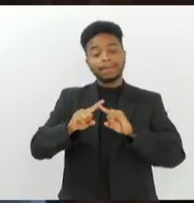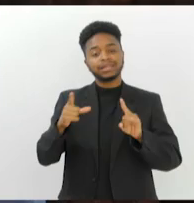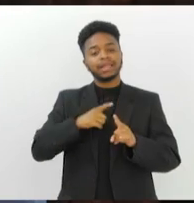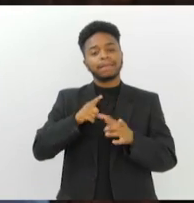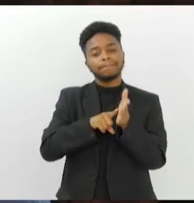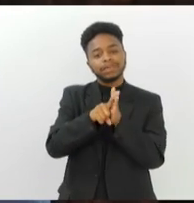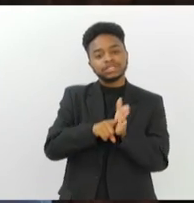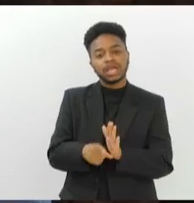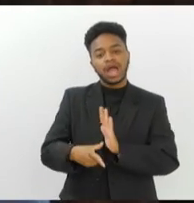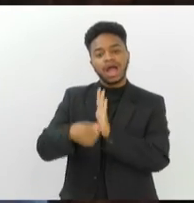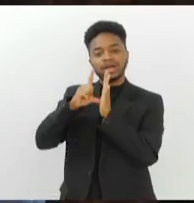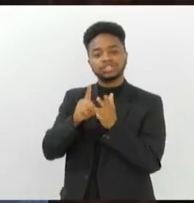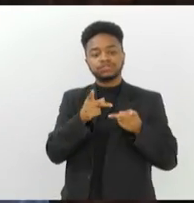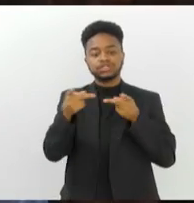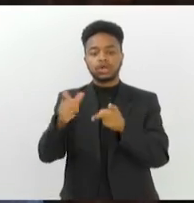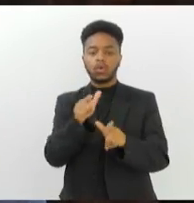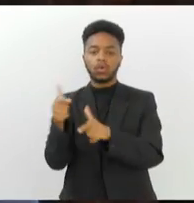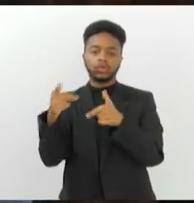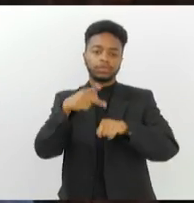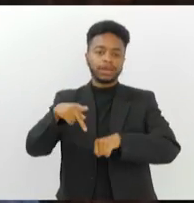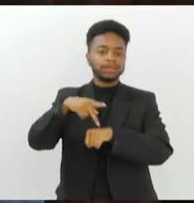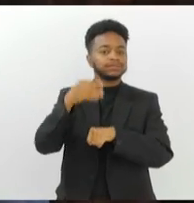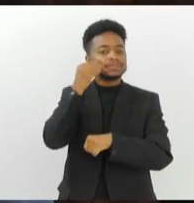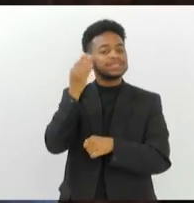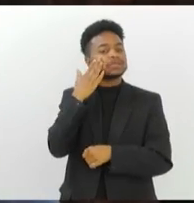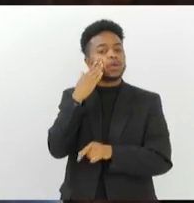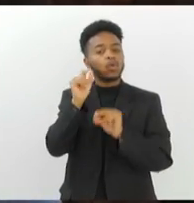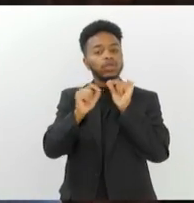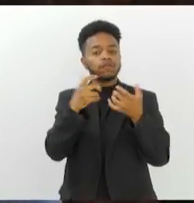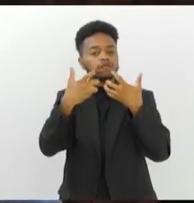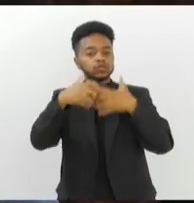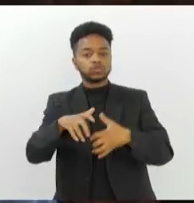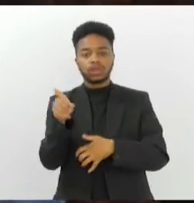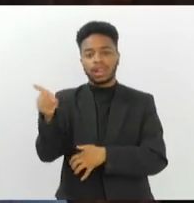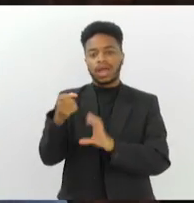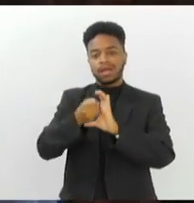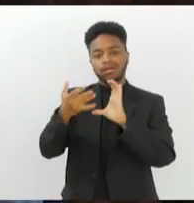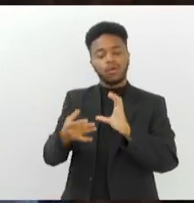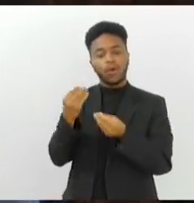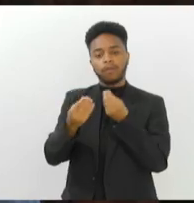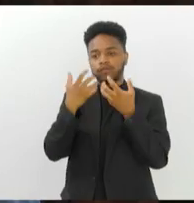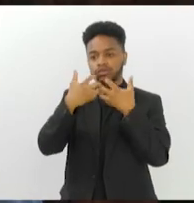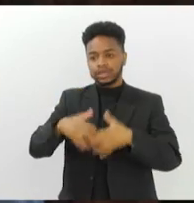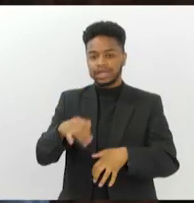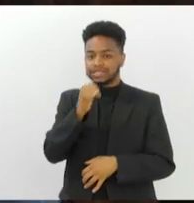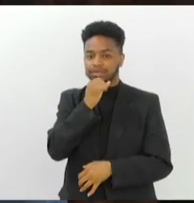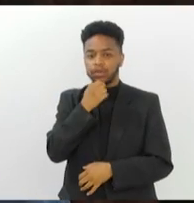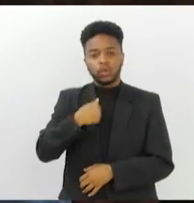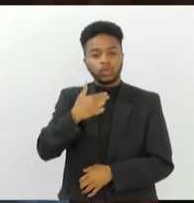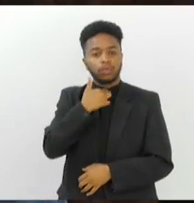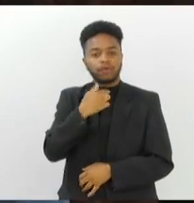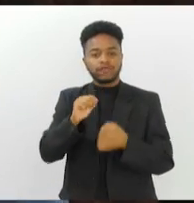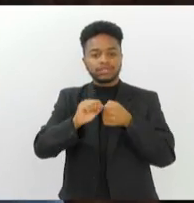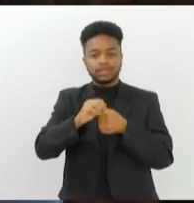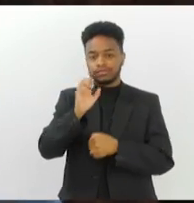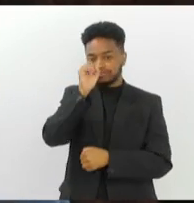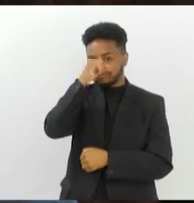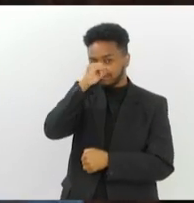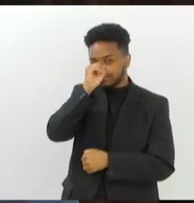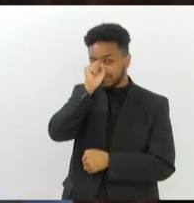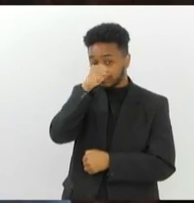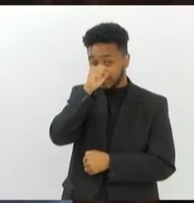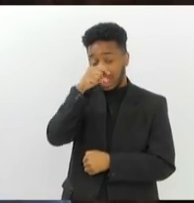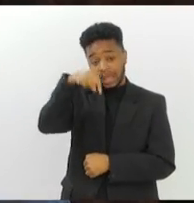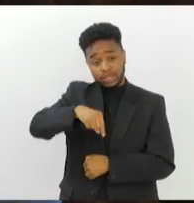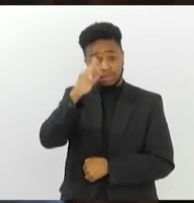leva o espetáculo para fora do Brasil, para ver quais são as coisas que são características. Eu não posso fazer isso aqui, aqui no Brasil